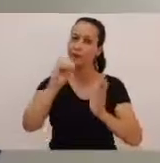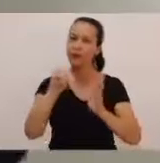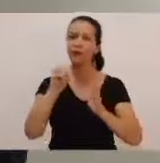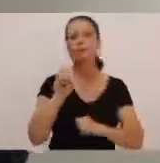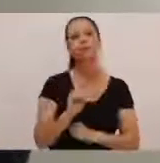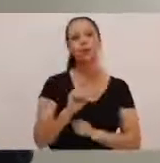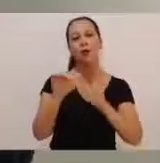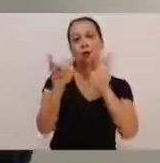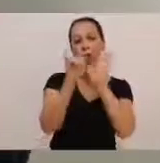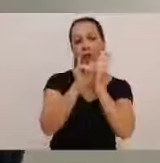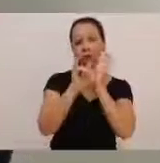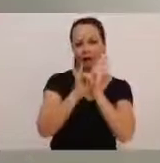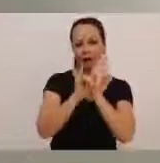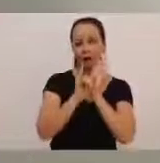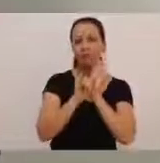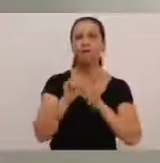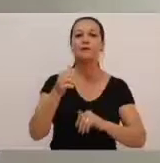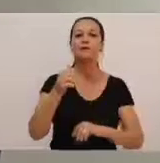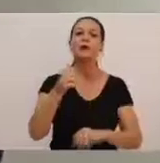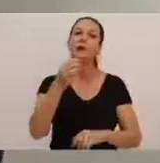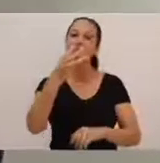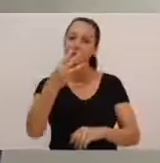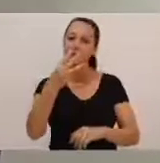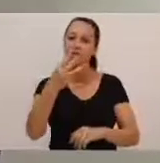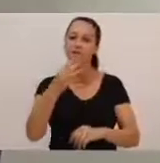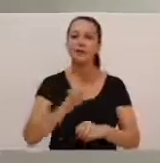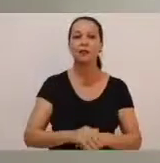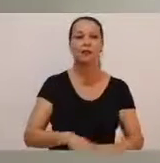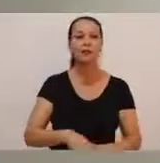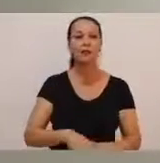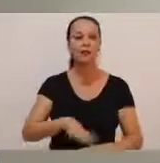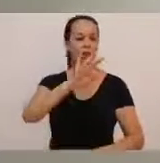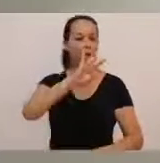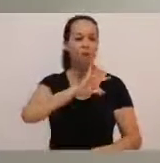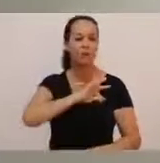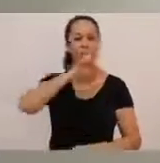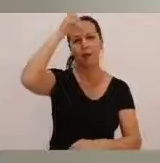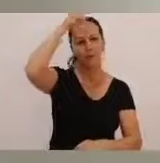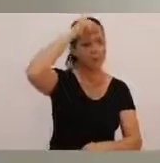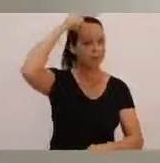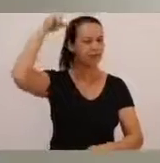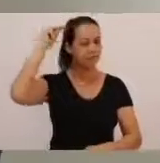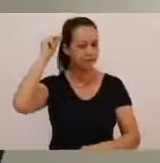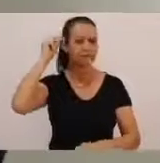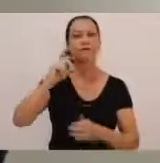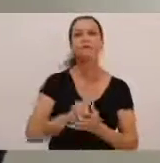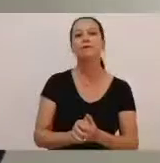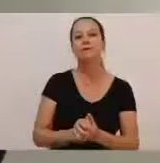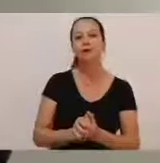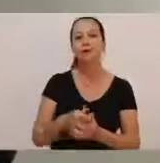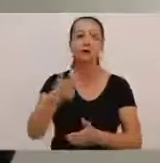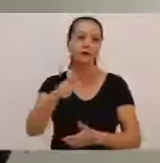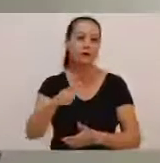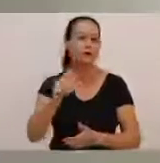vamos publicar um terceiro edital para compor a nossa guarda civil municipal,